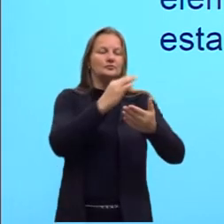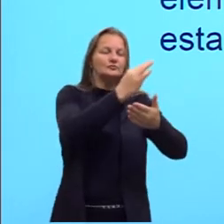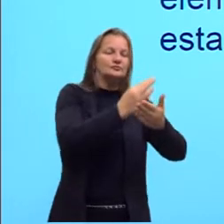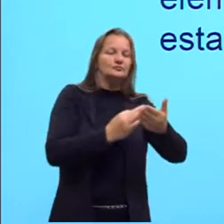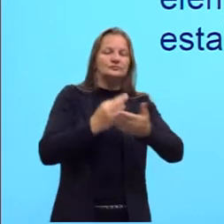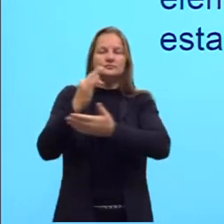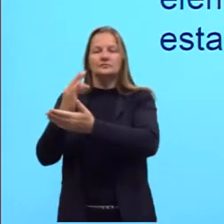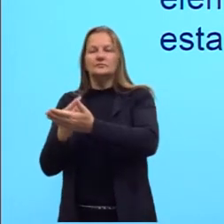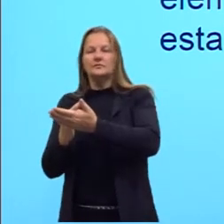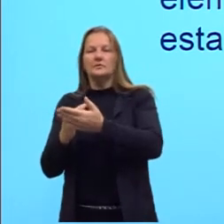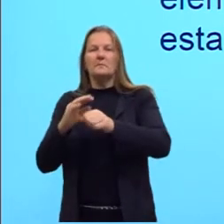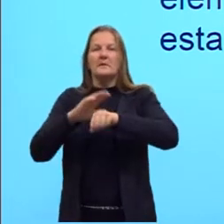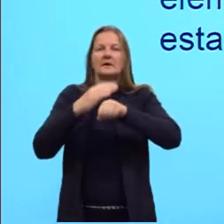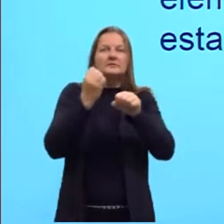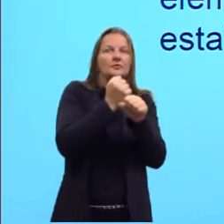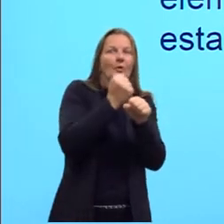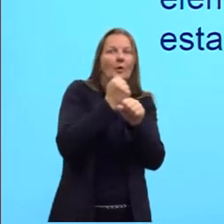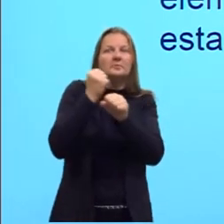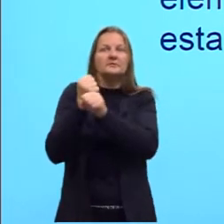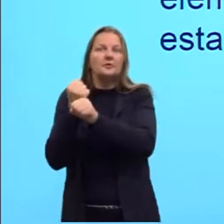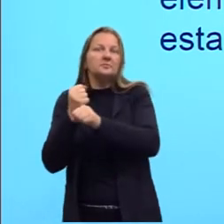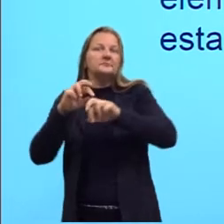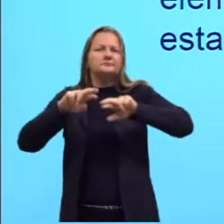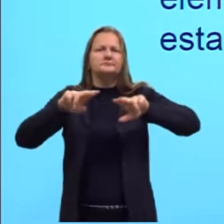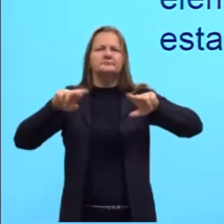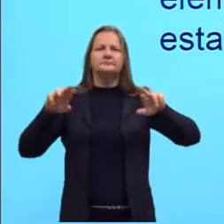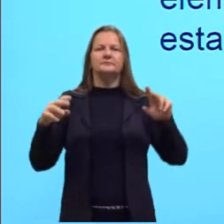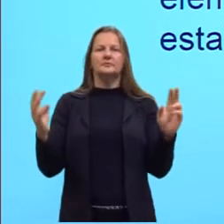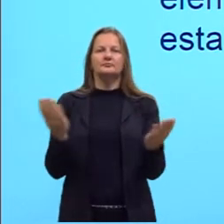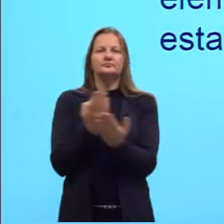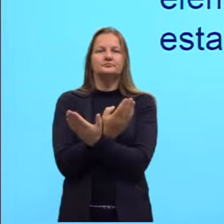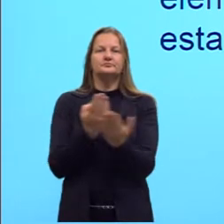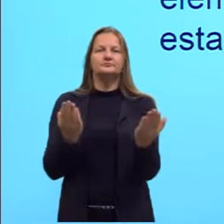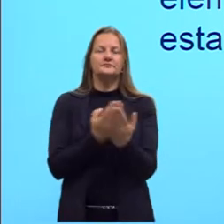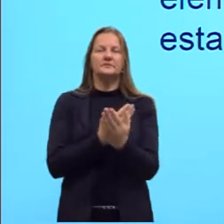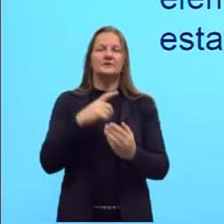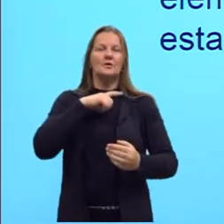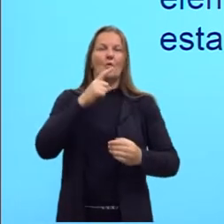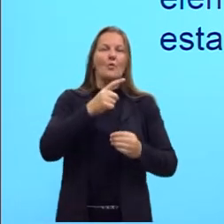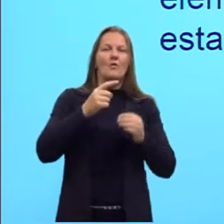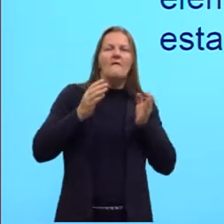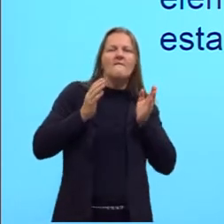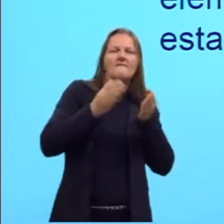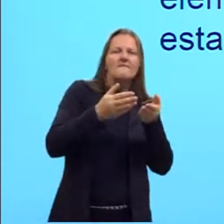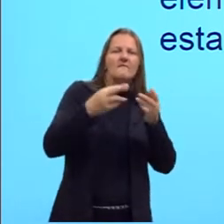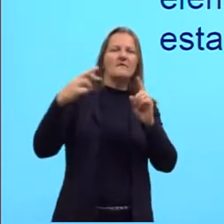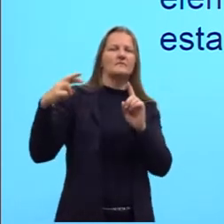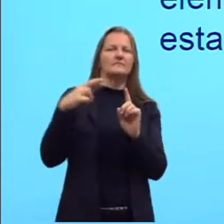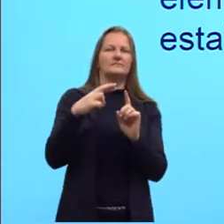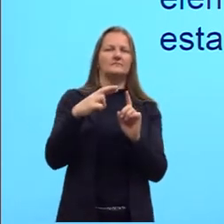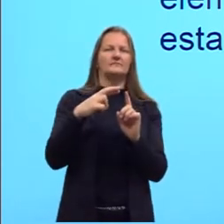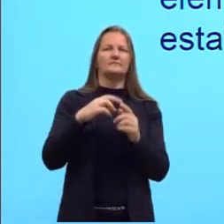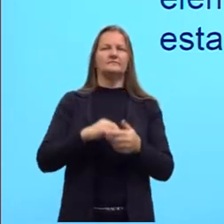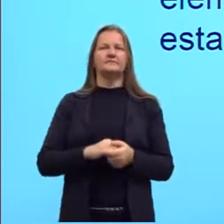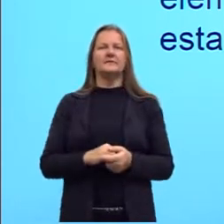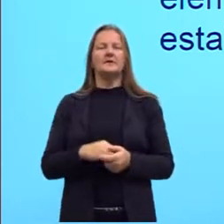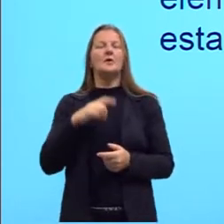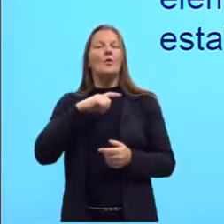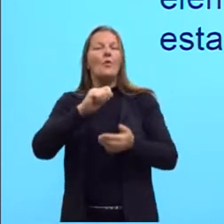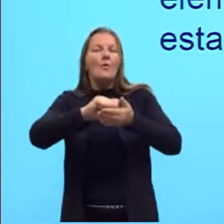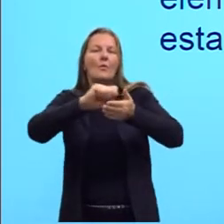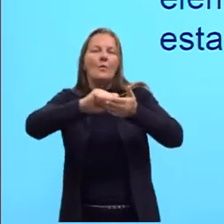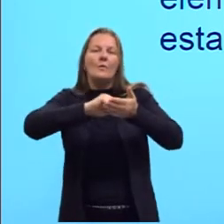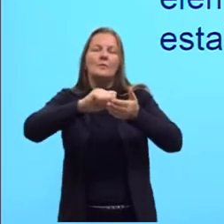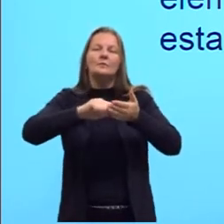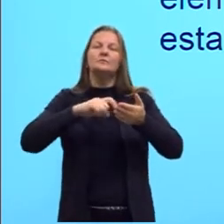ou mais obras, utilizando um texto-fonte como referência. Um autor